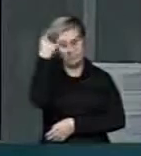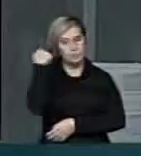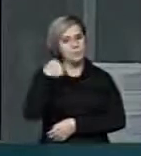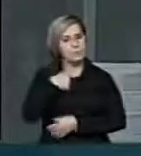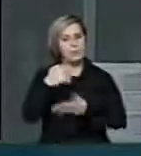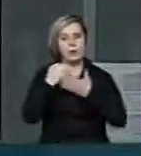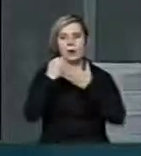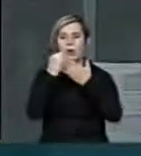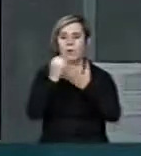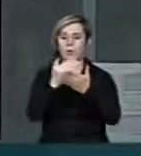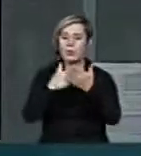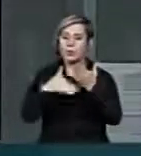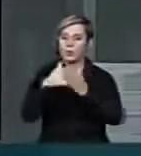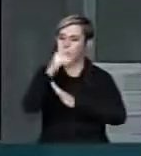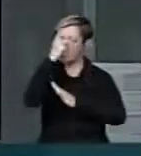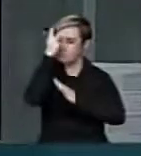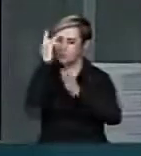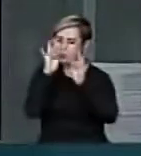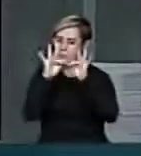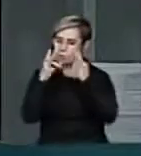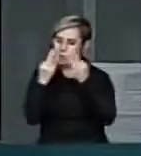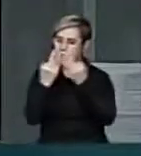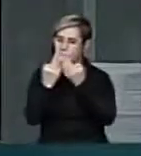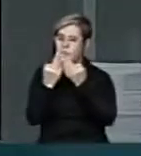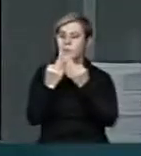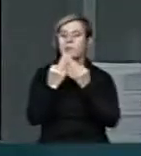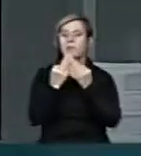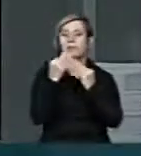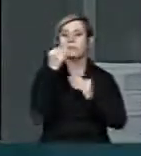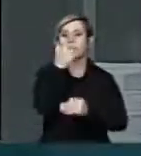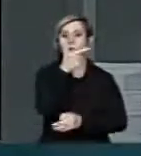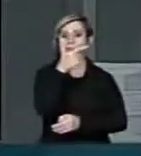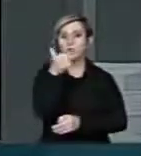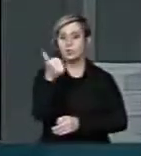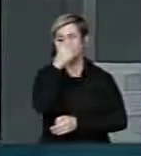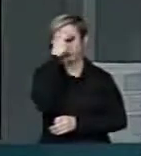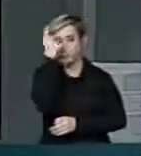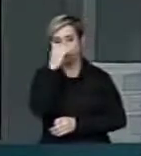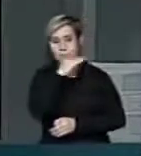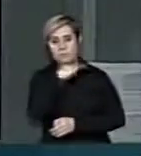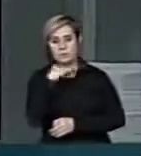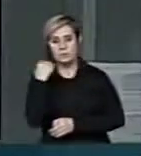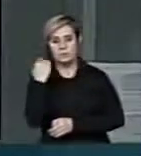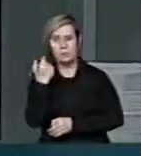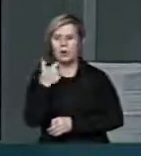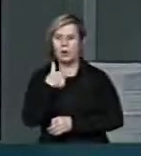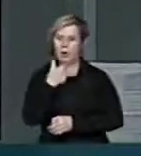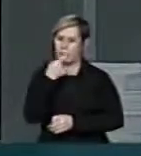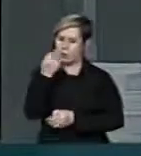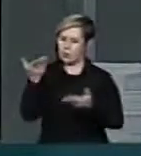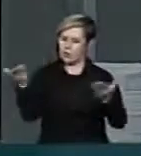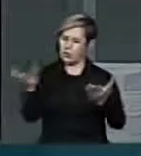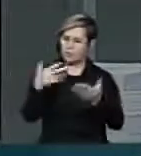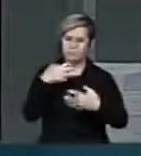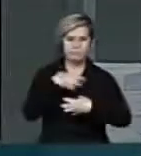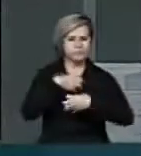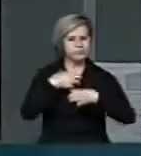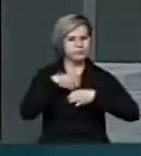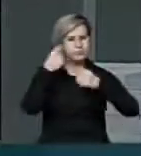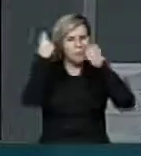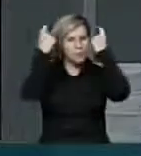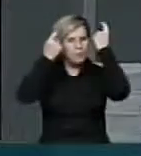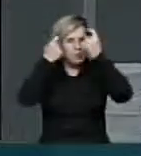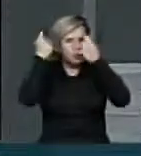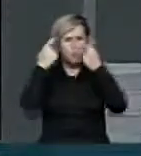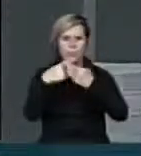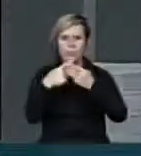às famílias daquelas 21 vítimas, O que me traz aqui uma preocupação, a partir